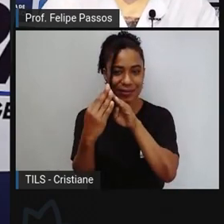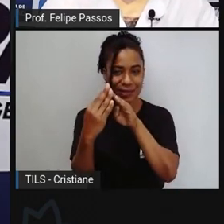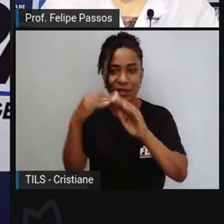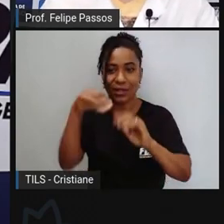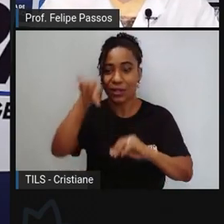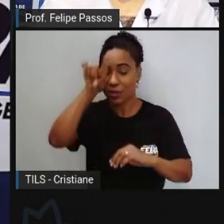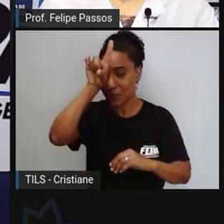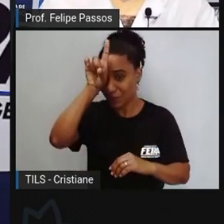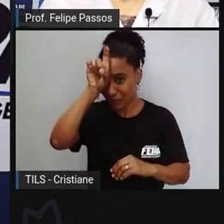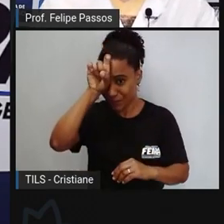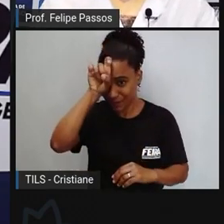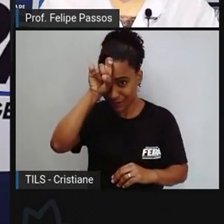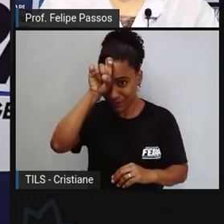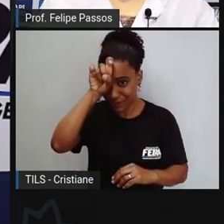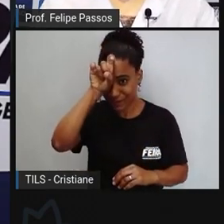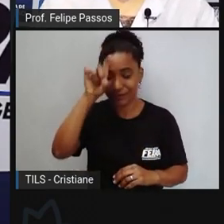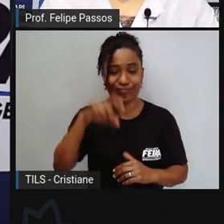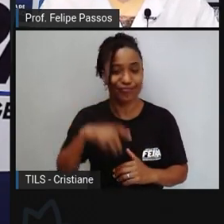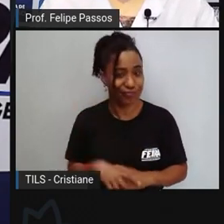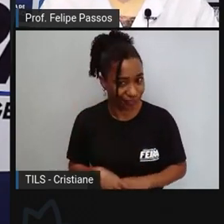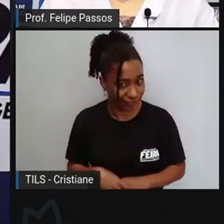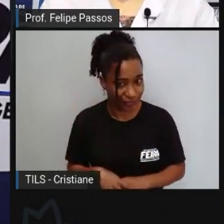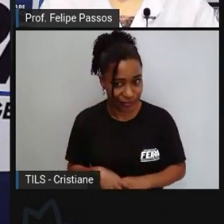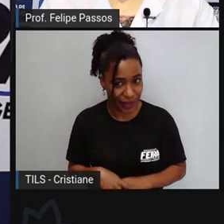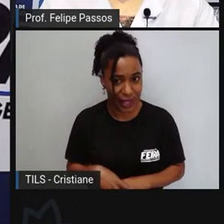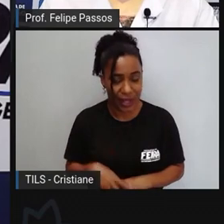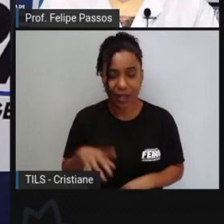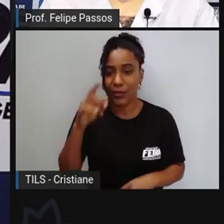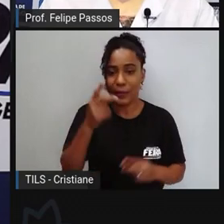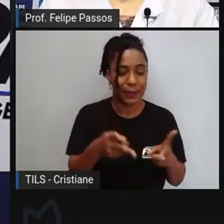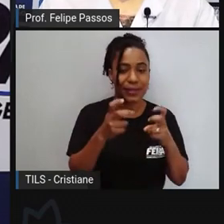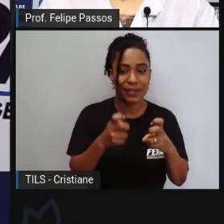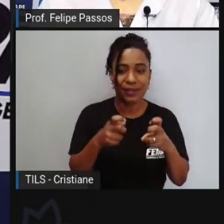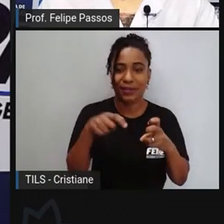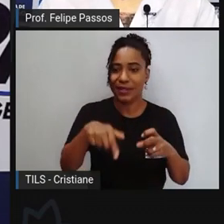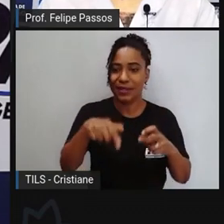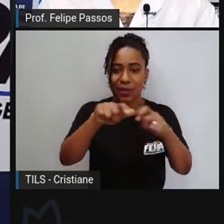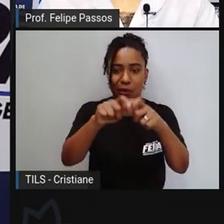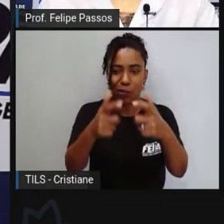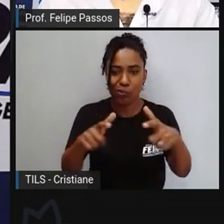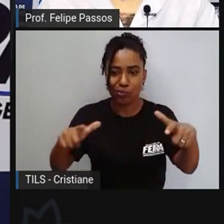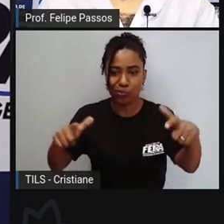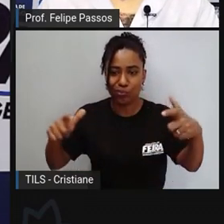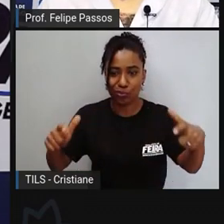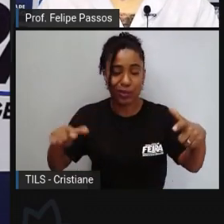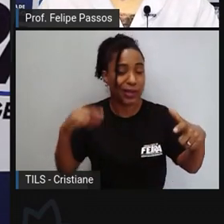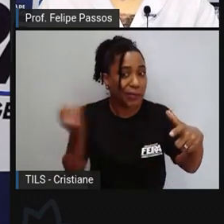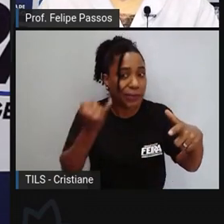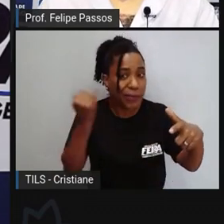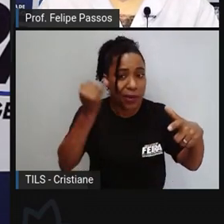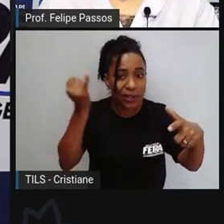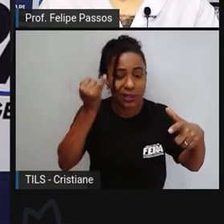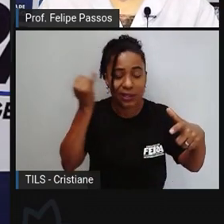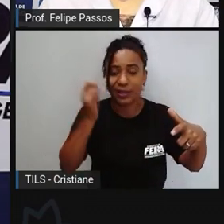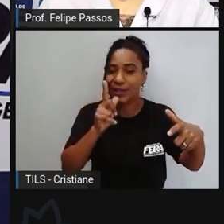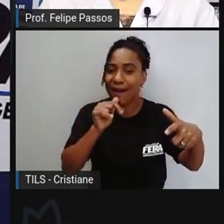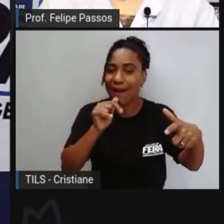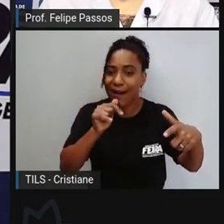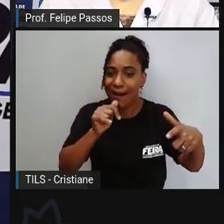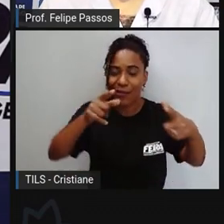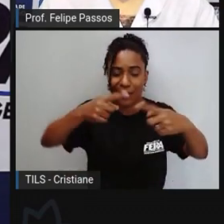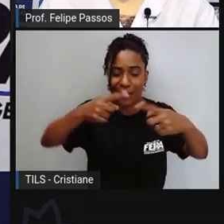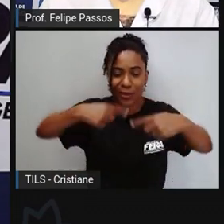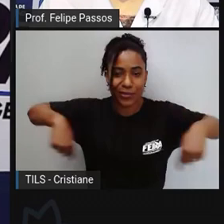vê com pertencimento aquilo que vai influenciar